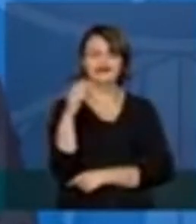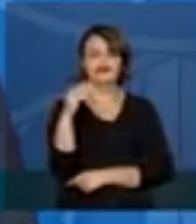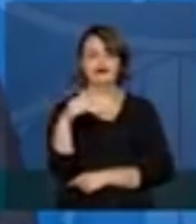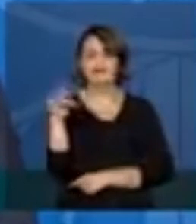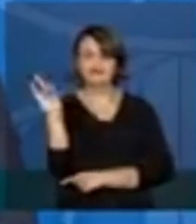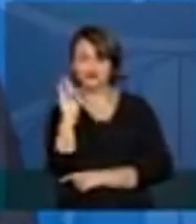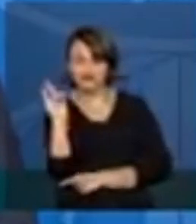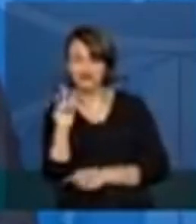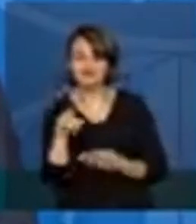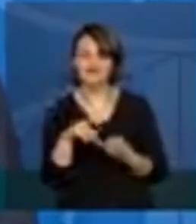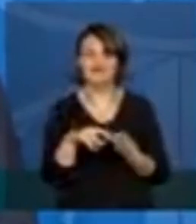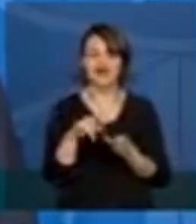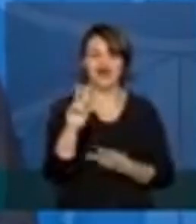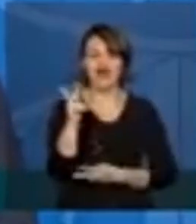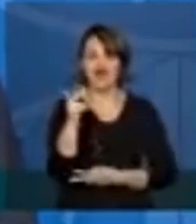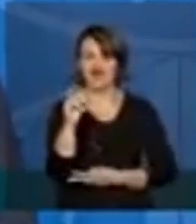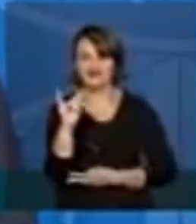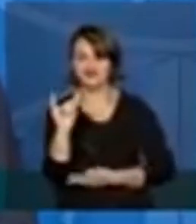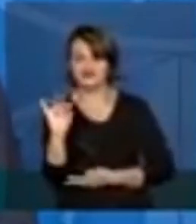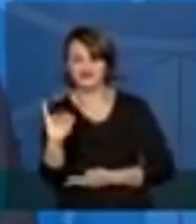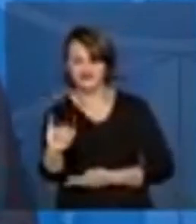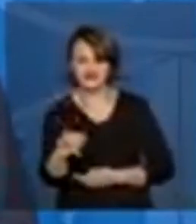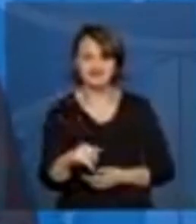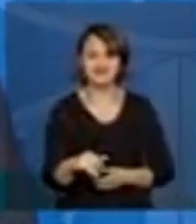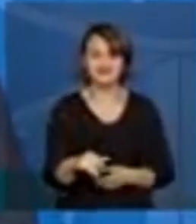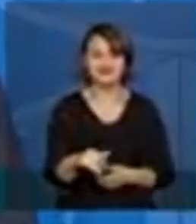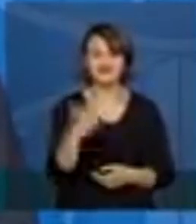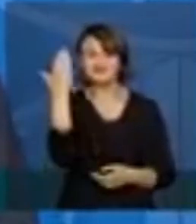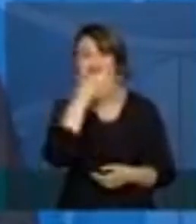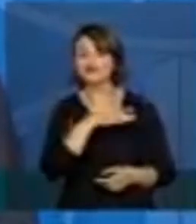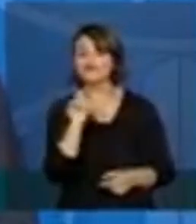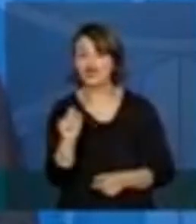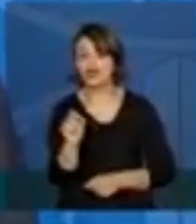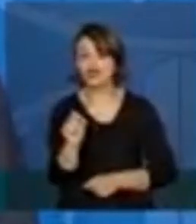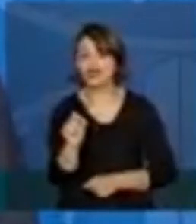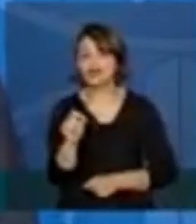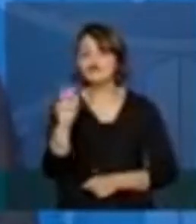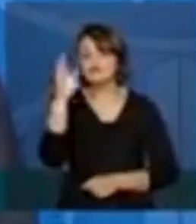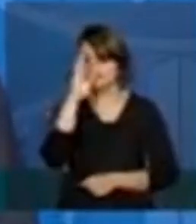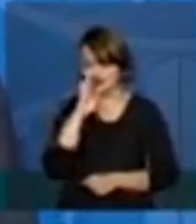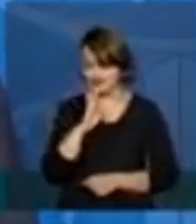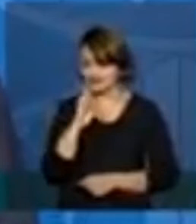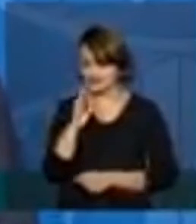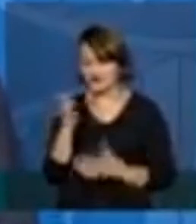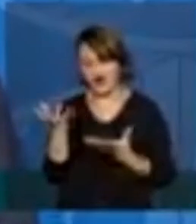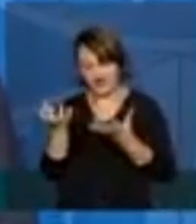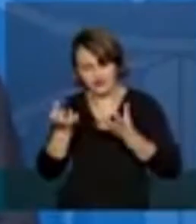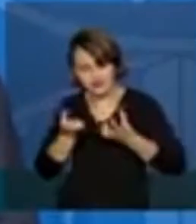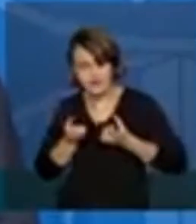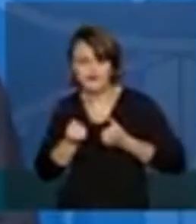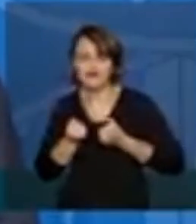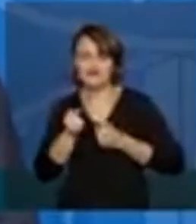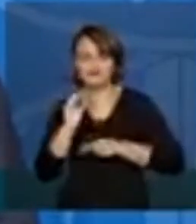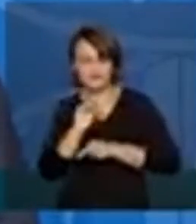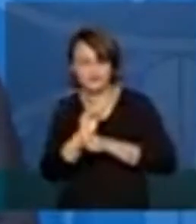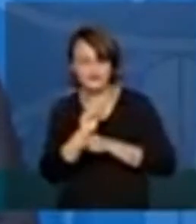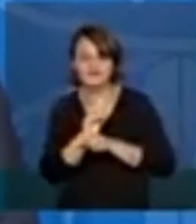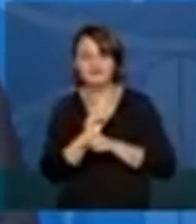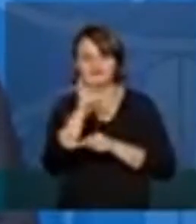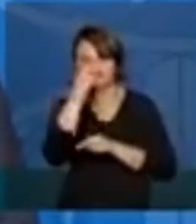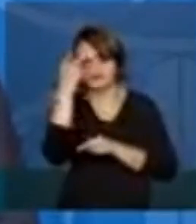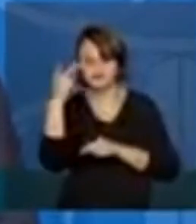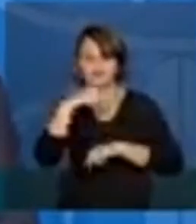o que reforça esse ponto de que o Brasil é um país que acolhe e que ajuda.